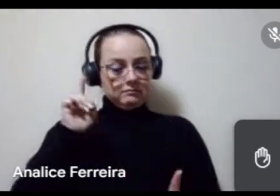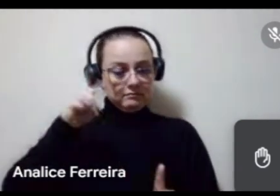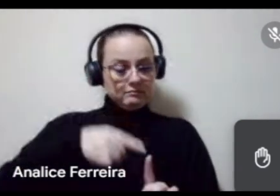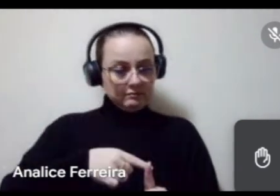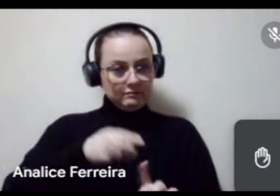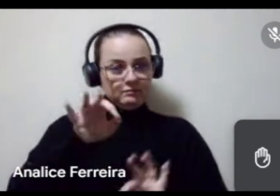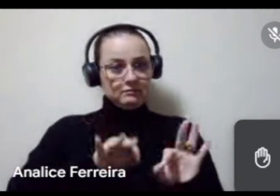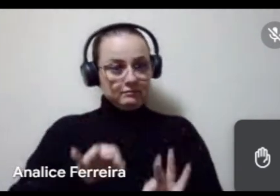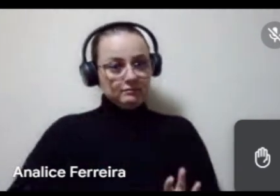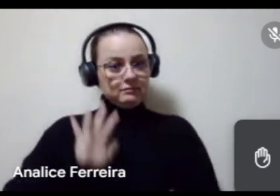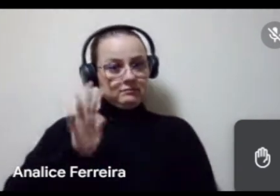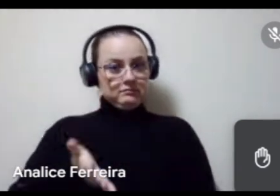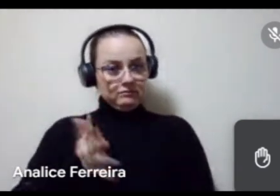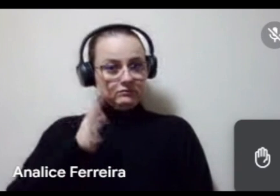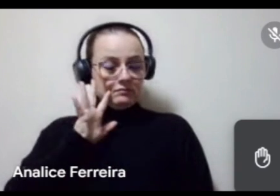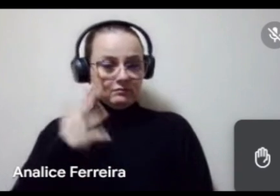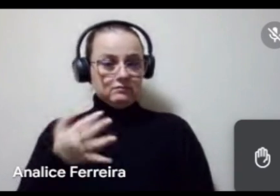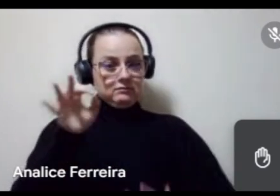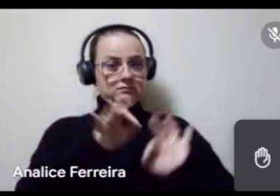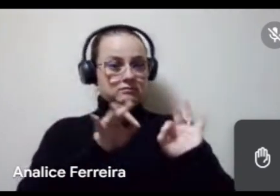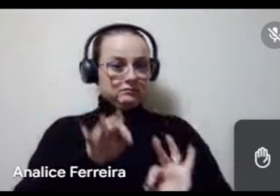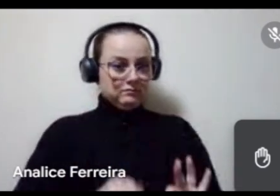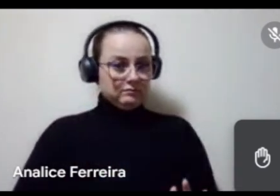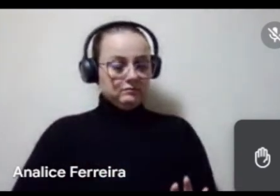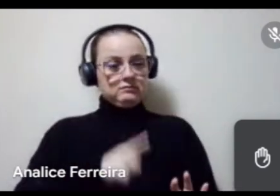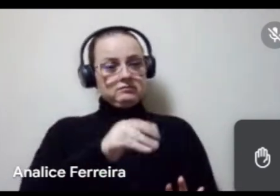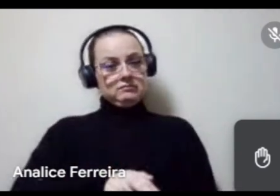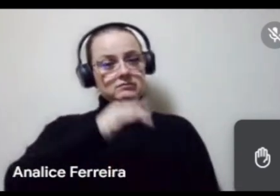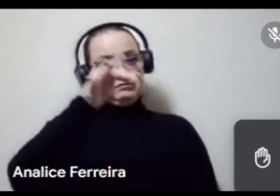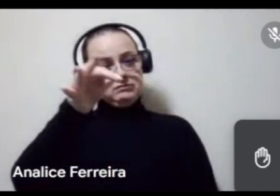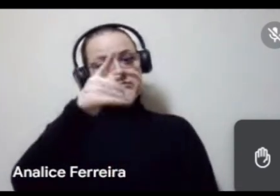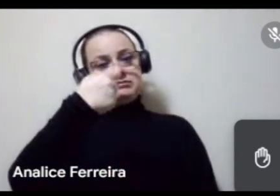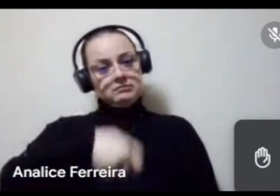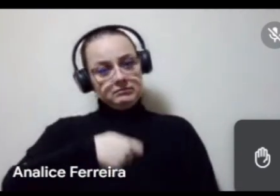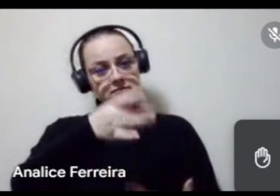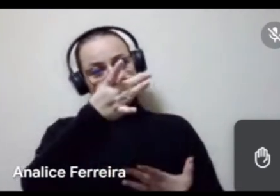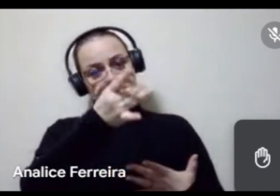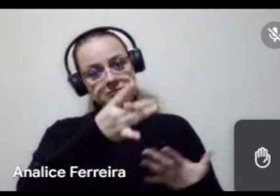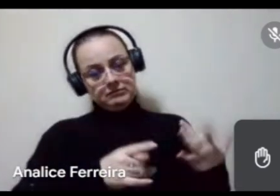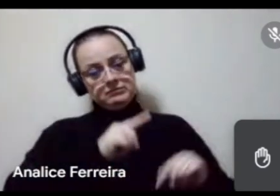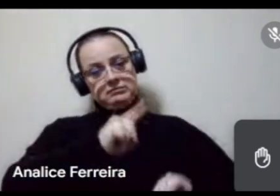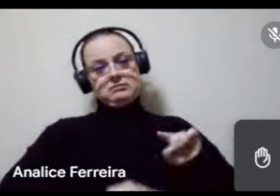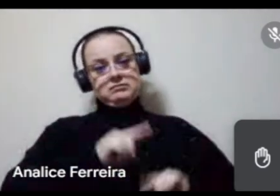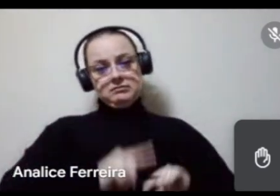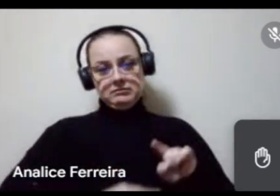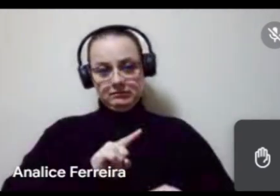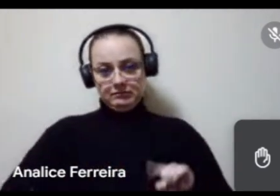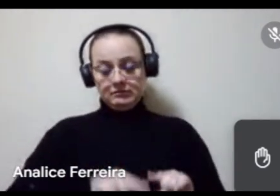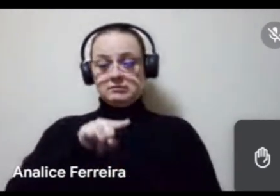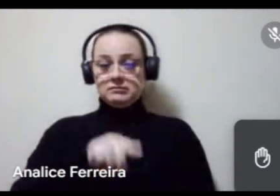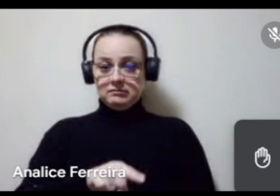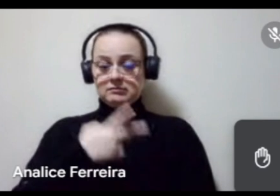já definidas no plano de ação, os entes federativos deverão detalhar as atividades, respectivos